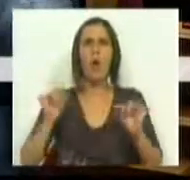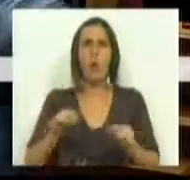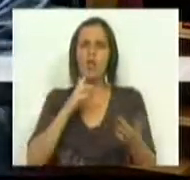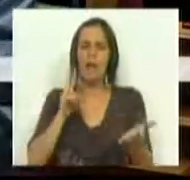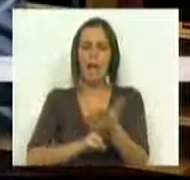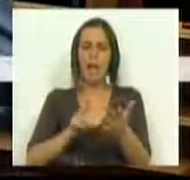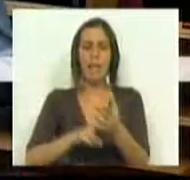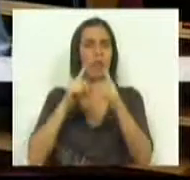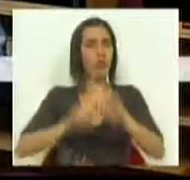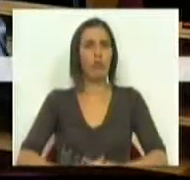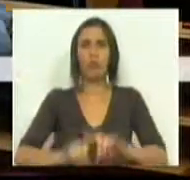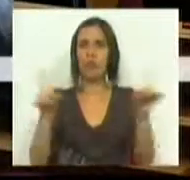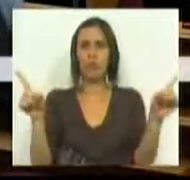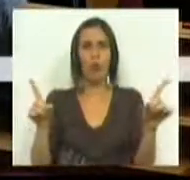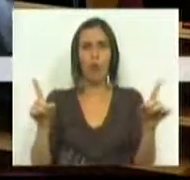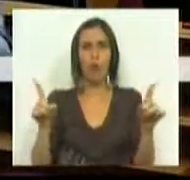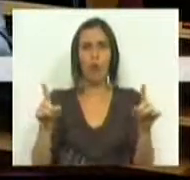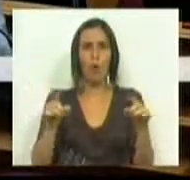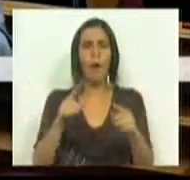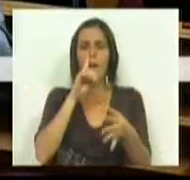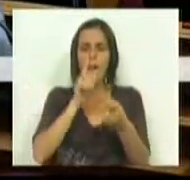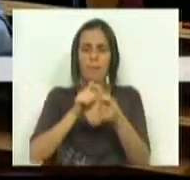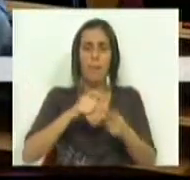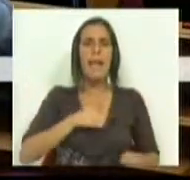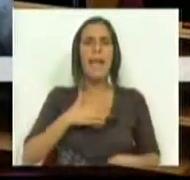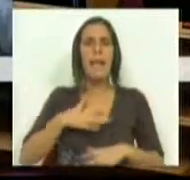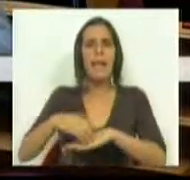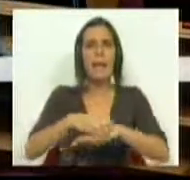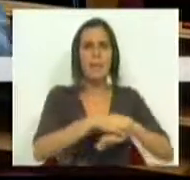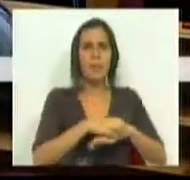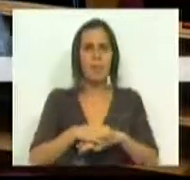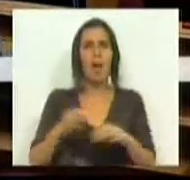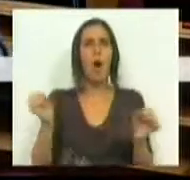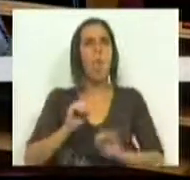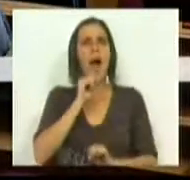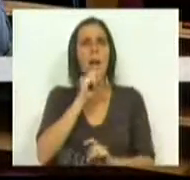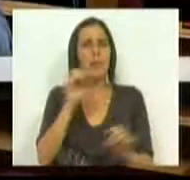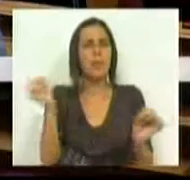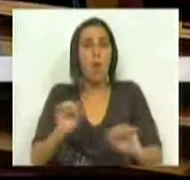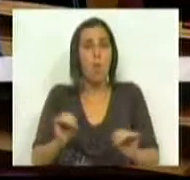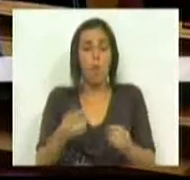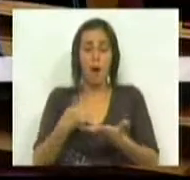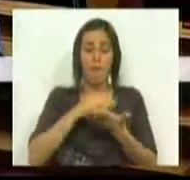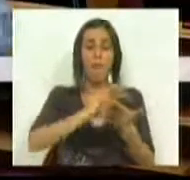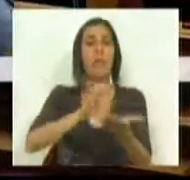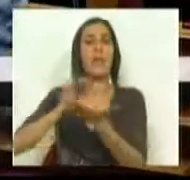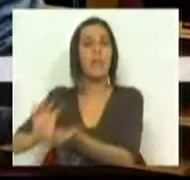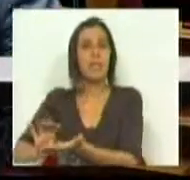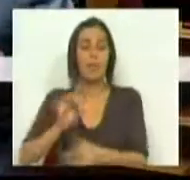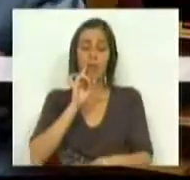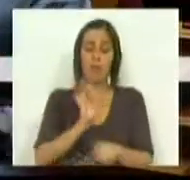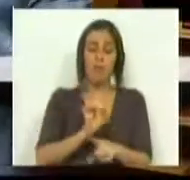uma realidade distinta de pequenos empresários que não têm capacidade de financiamento,